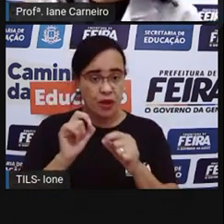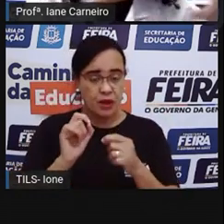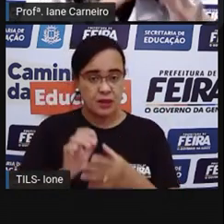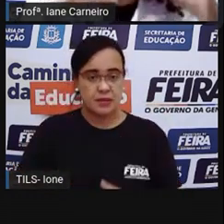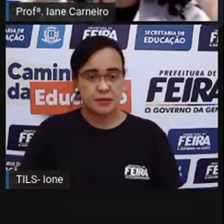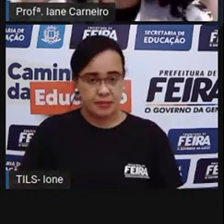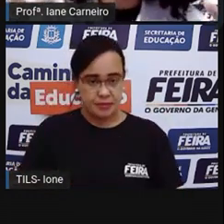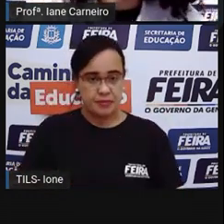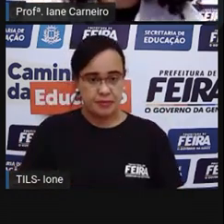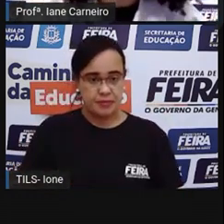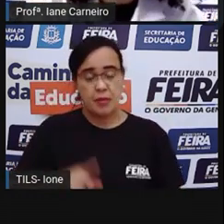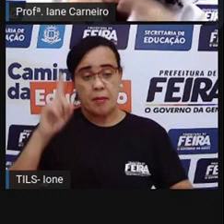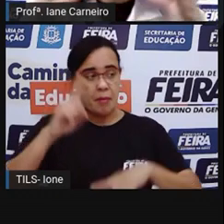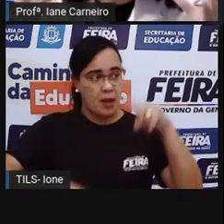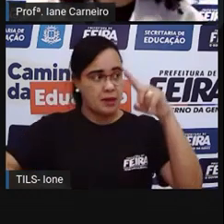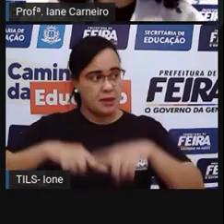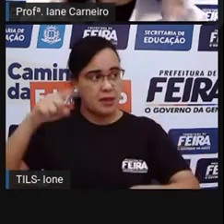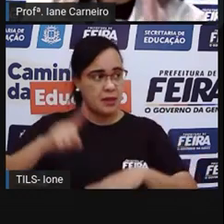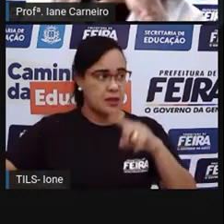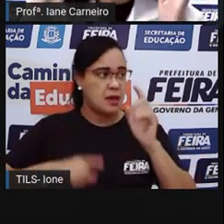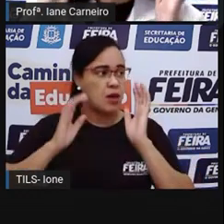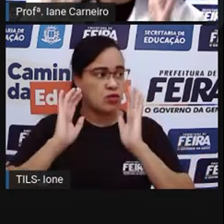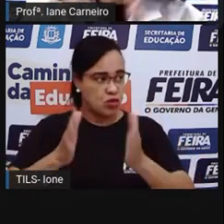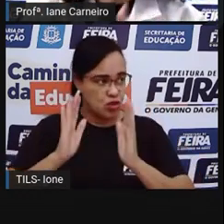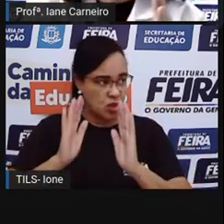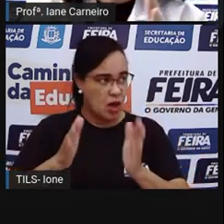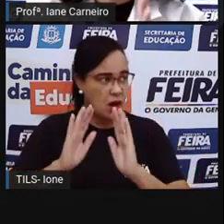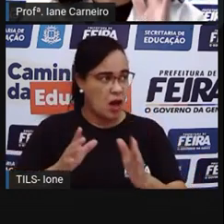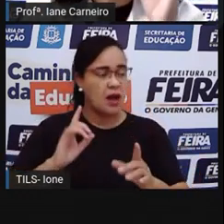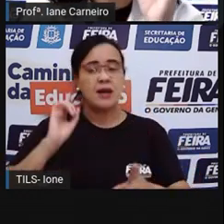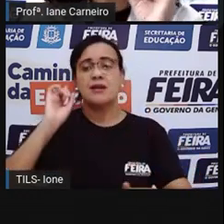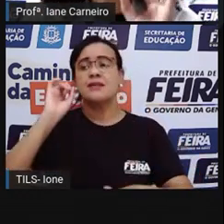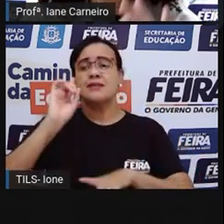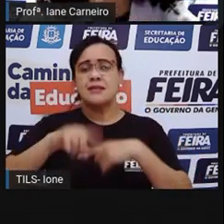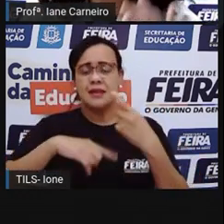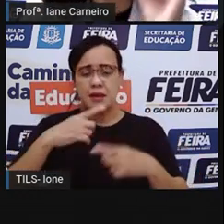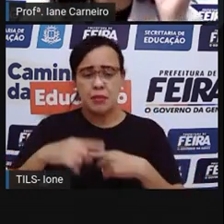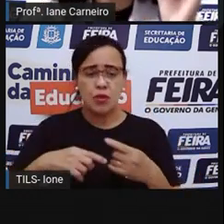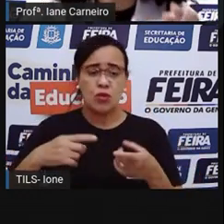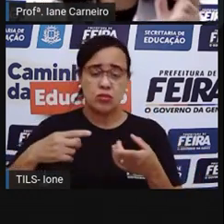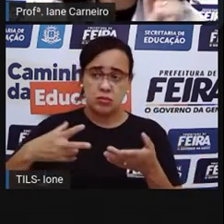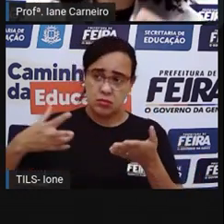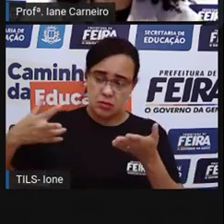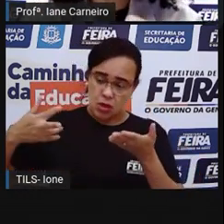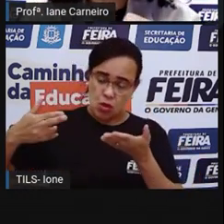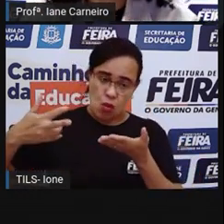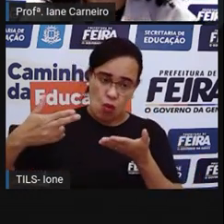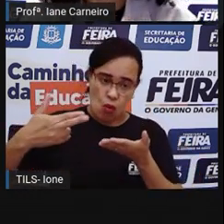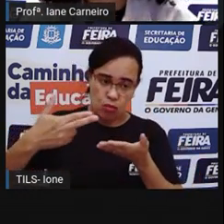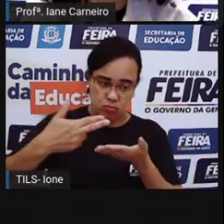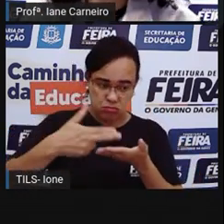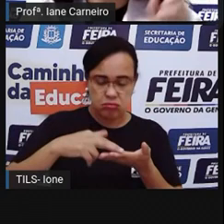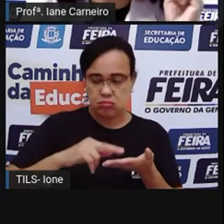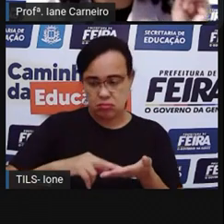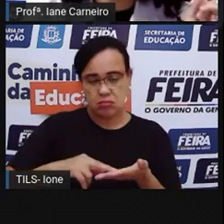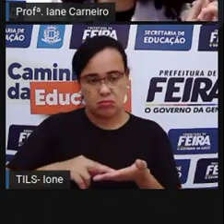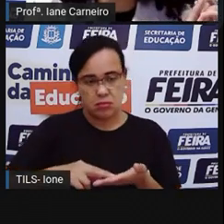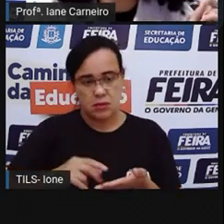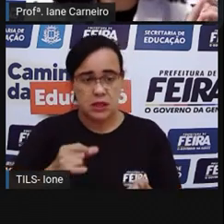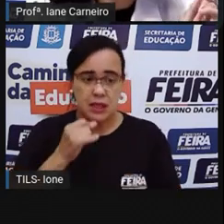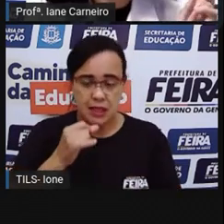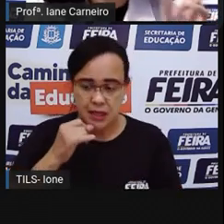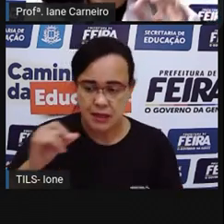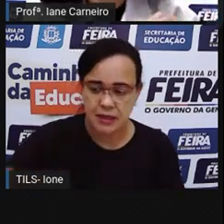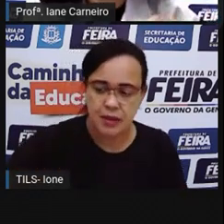Pegou todos os materiais, arrumou tudo, depois vocês vão cortar o fundo da garrafa pet. E a Pro vai